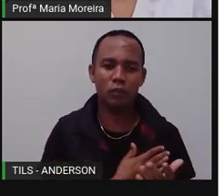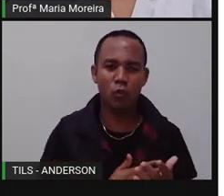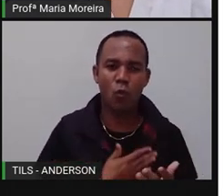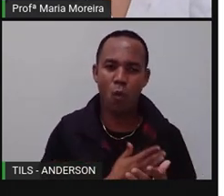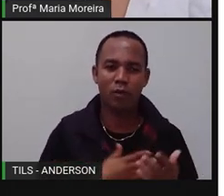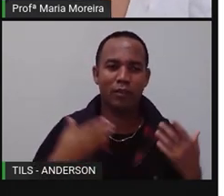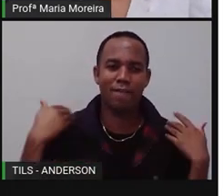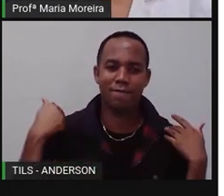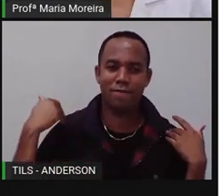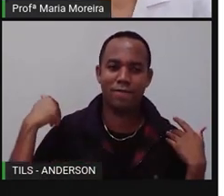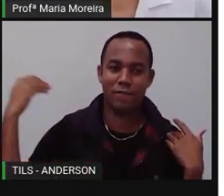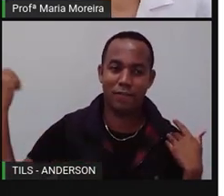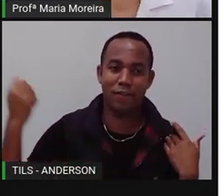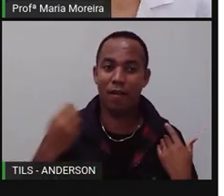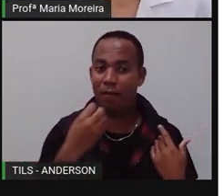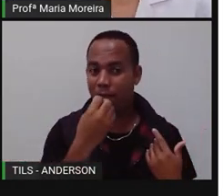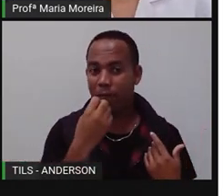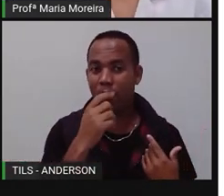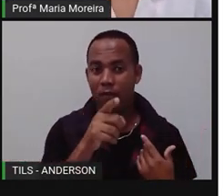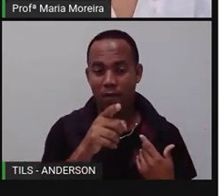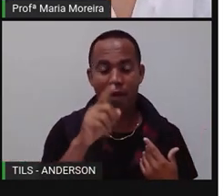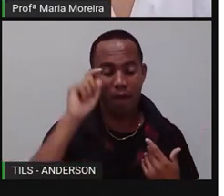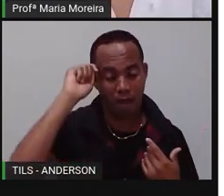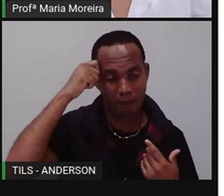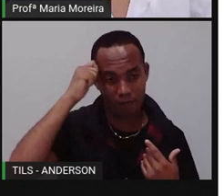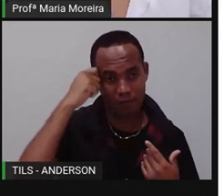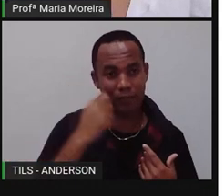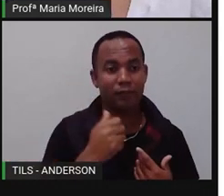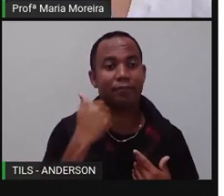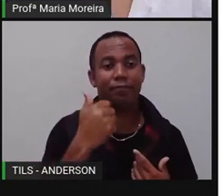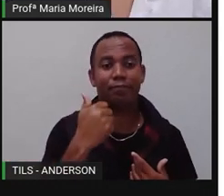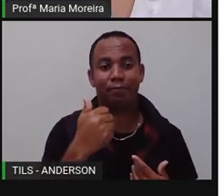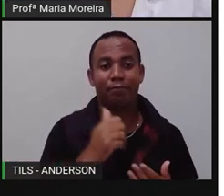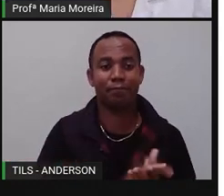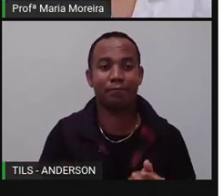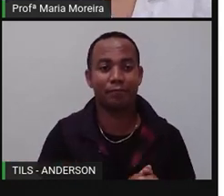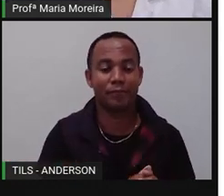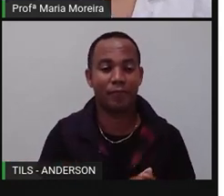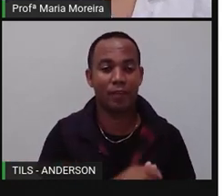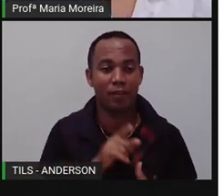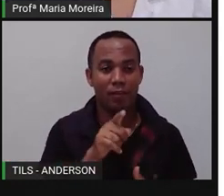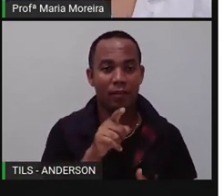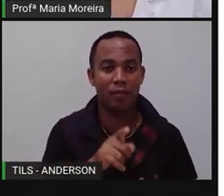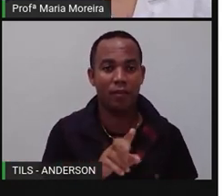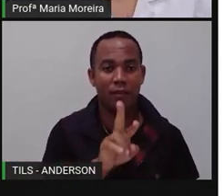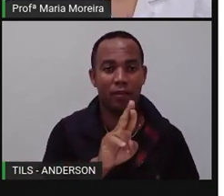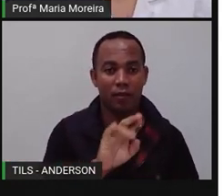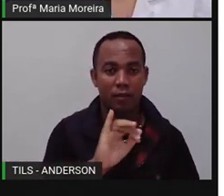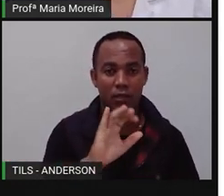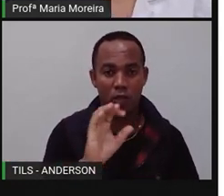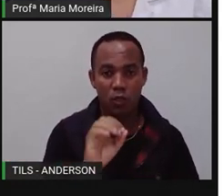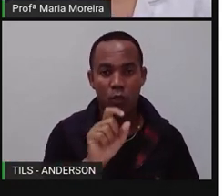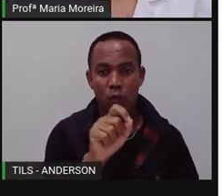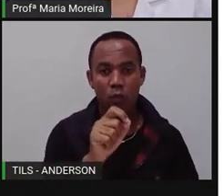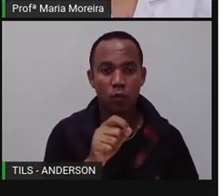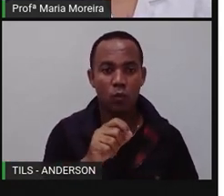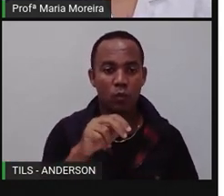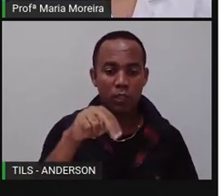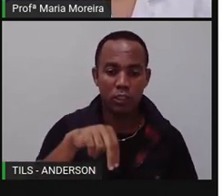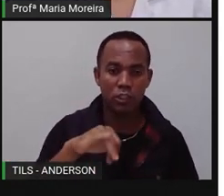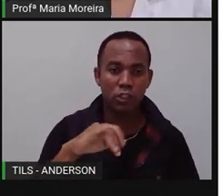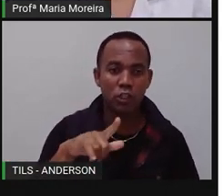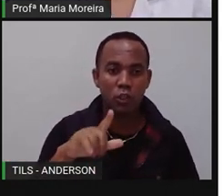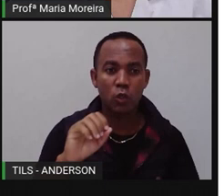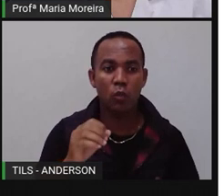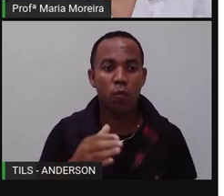viajar aí. Pode ir lá, viu, Anderson, no safari. Bom, o Rio Nilo é considerado o maior